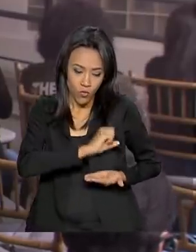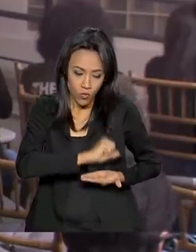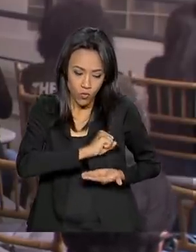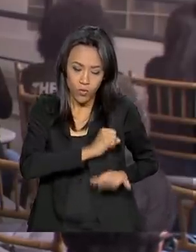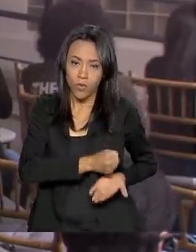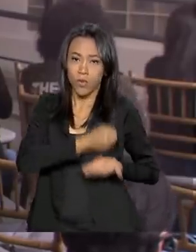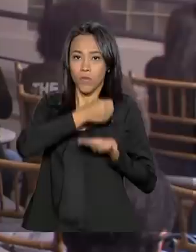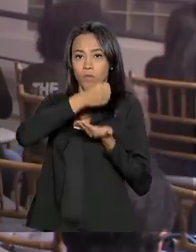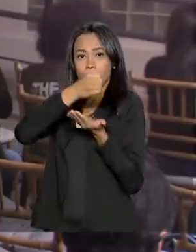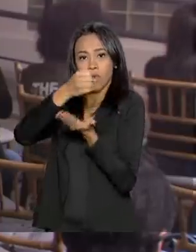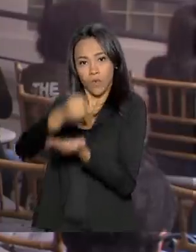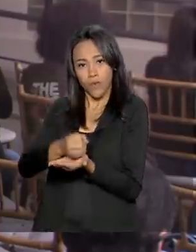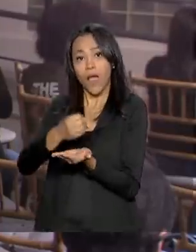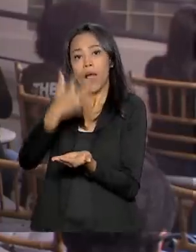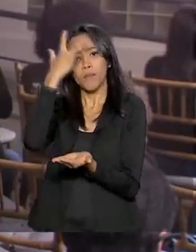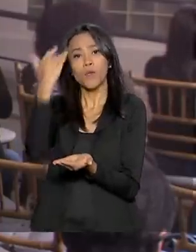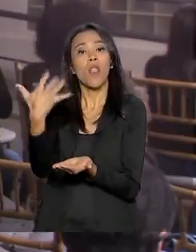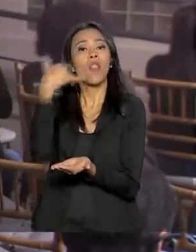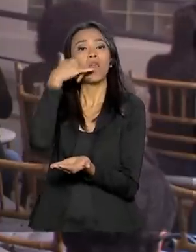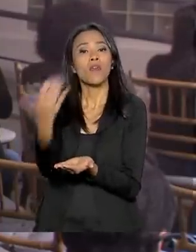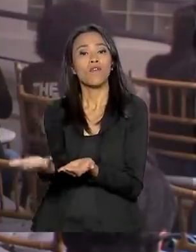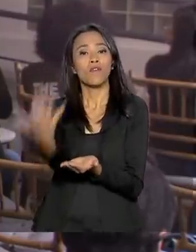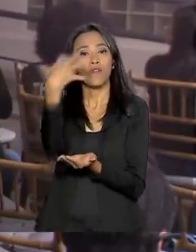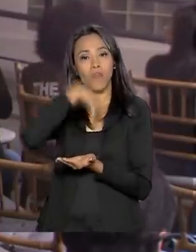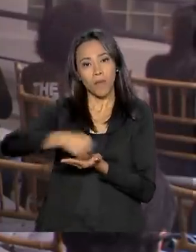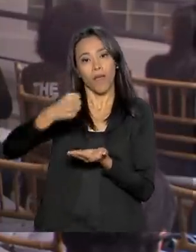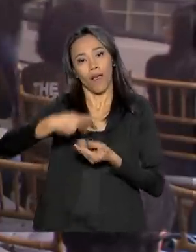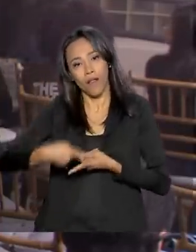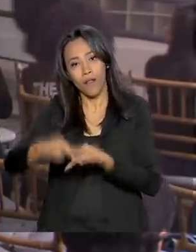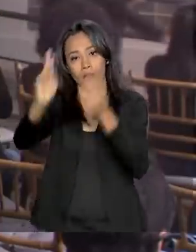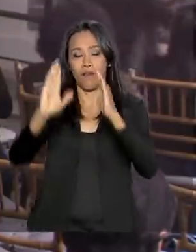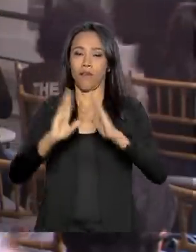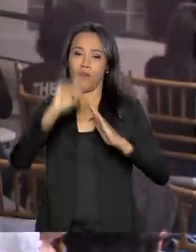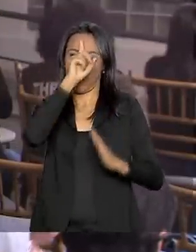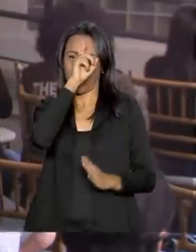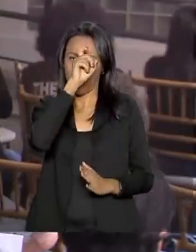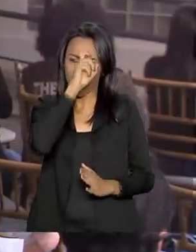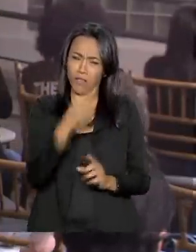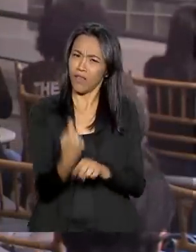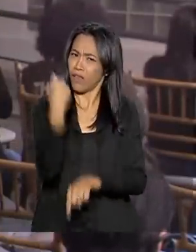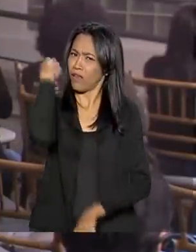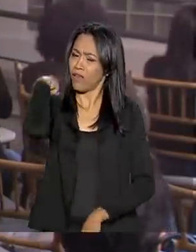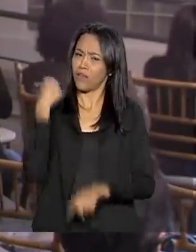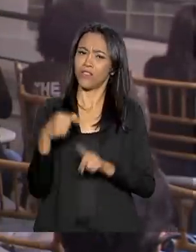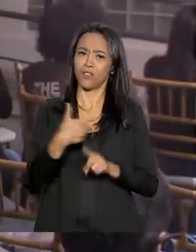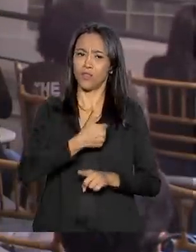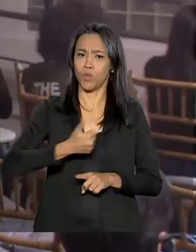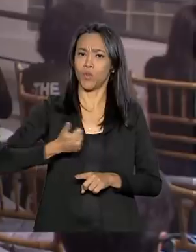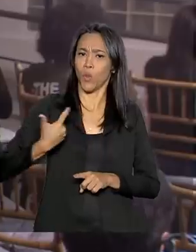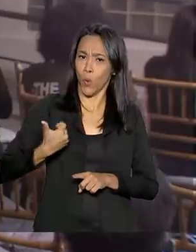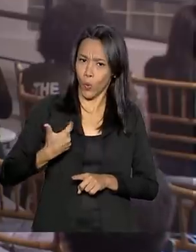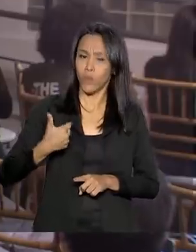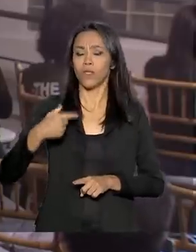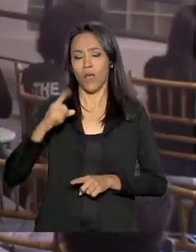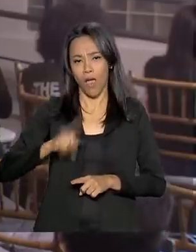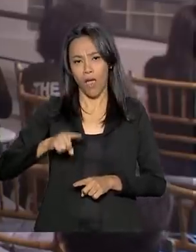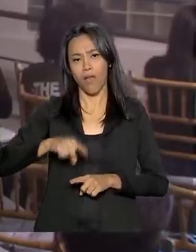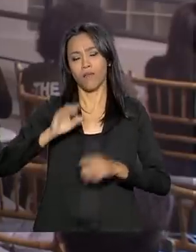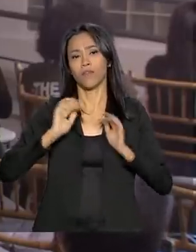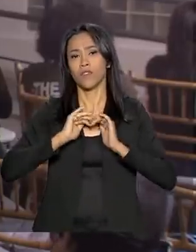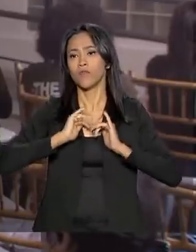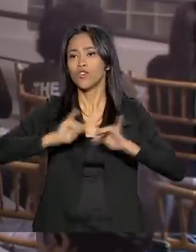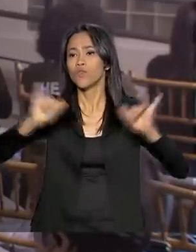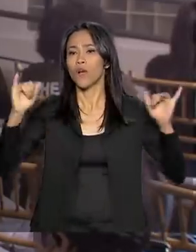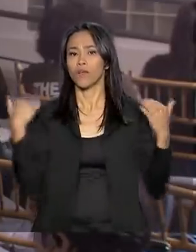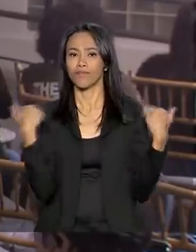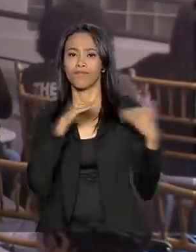na casa da própria doadora. Desde 2004, são realizadas campanhas como essa no Brasil. A Organização Mundial da Saúde orienta